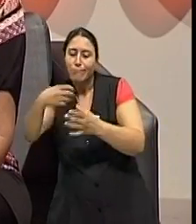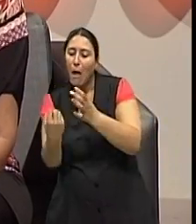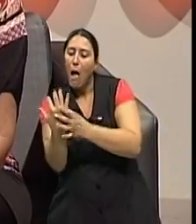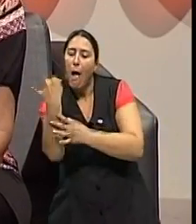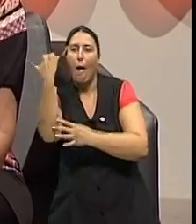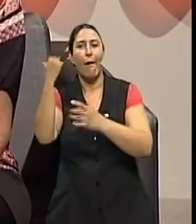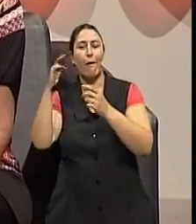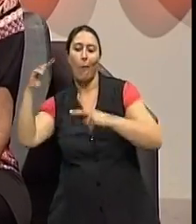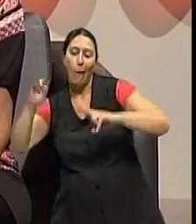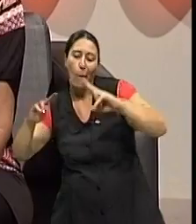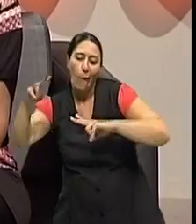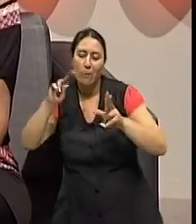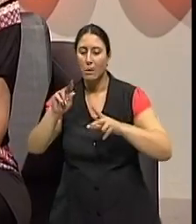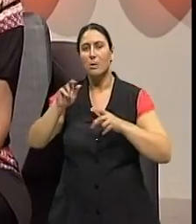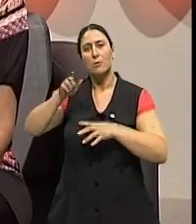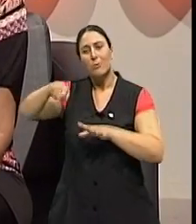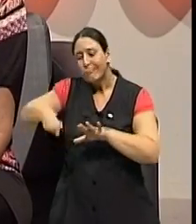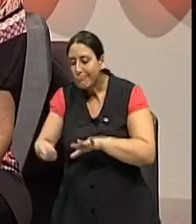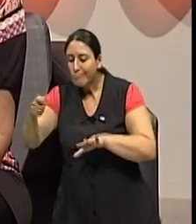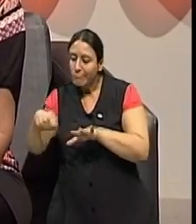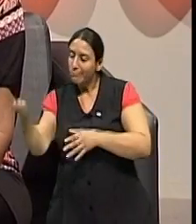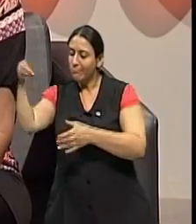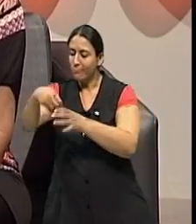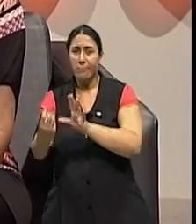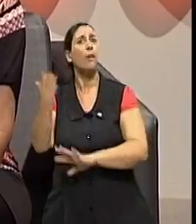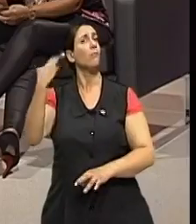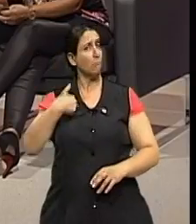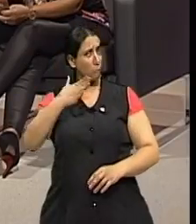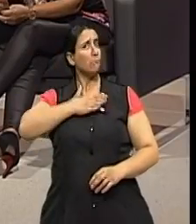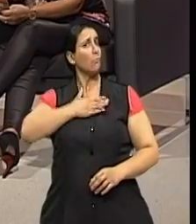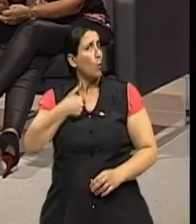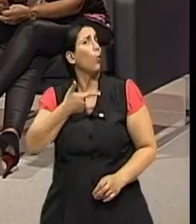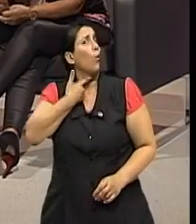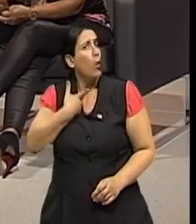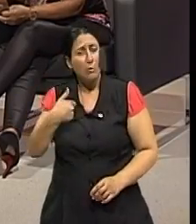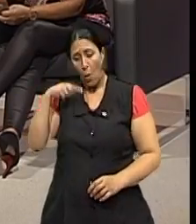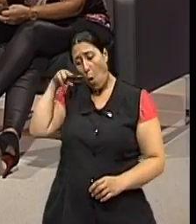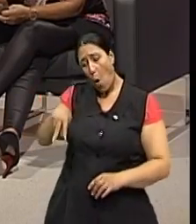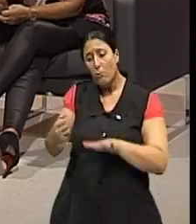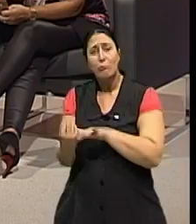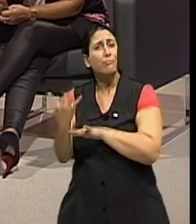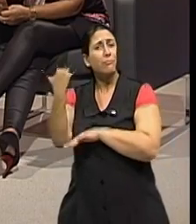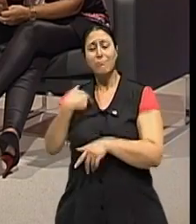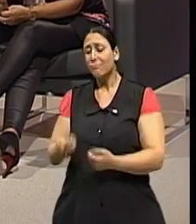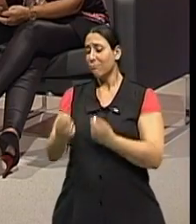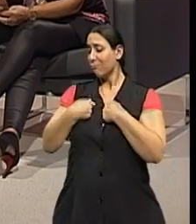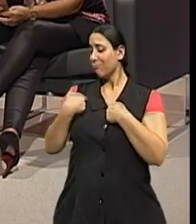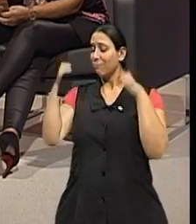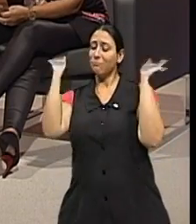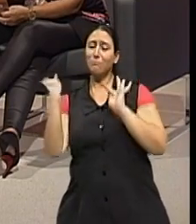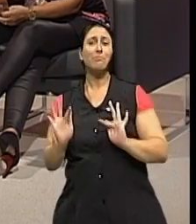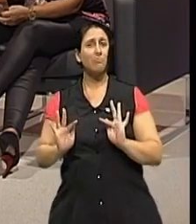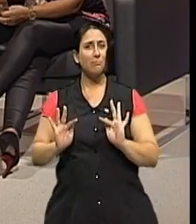pelo menos para mim, mexer na terra e ver crescer uma planta. Então, aí a gente já está pegando uma outra questão fundamental, doutor, que é o